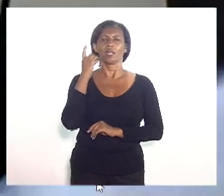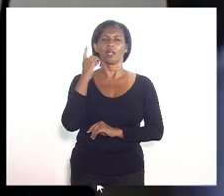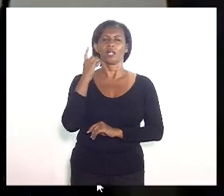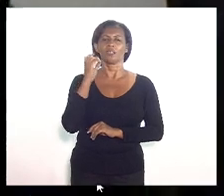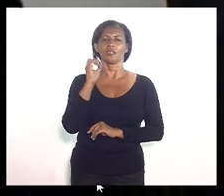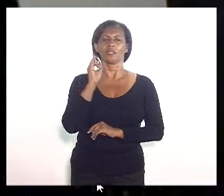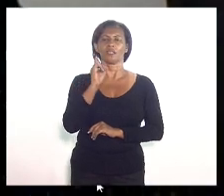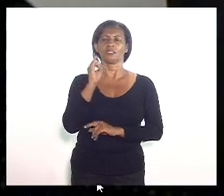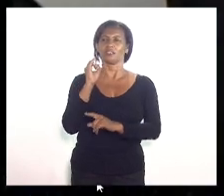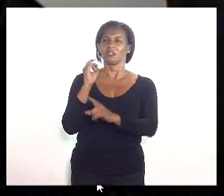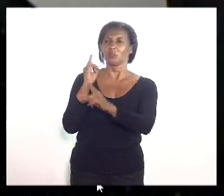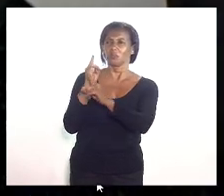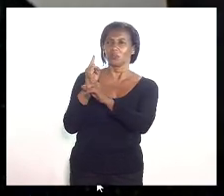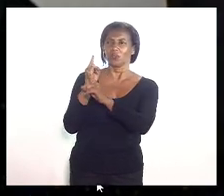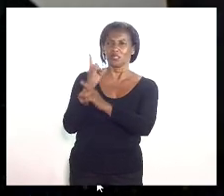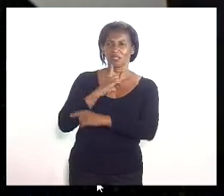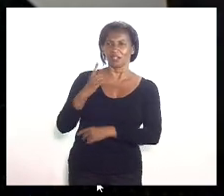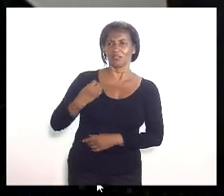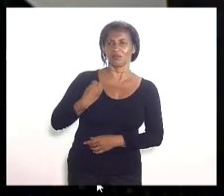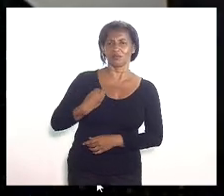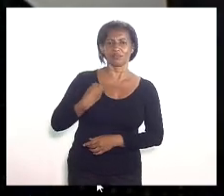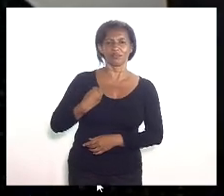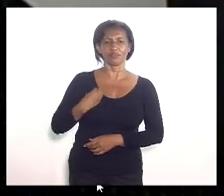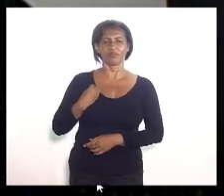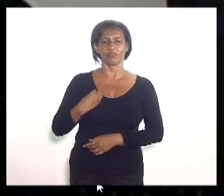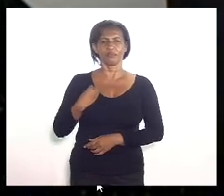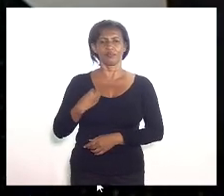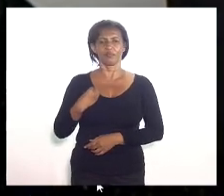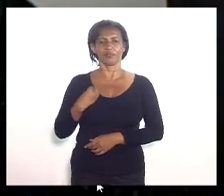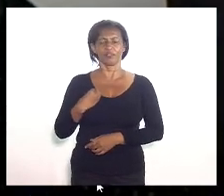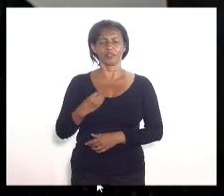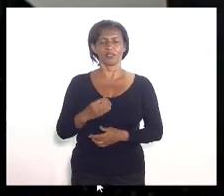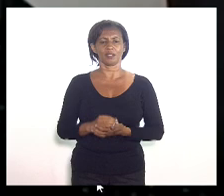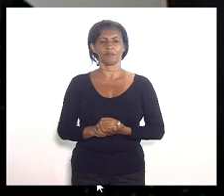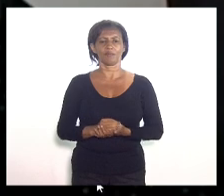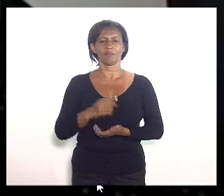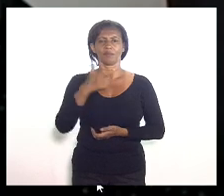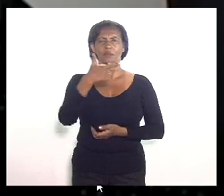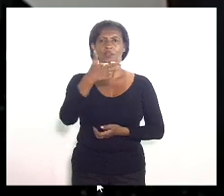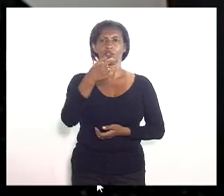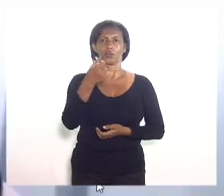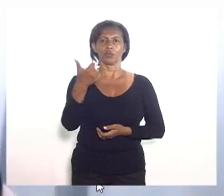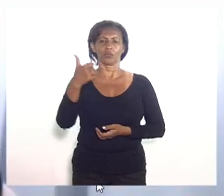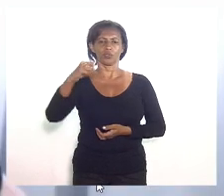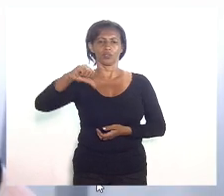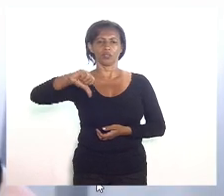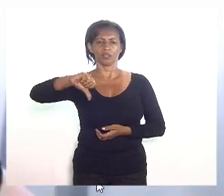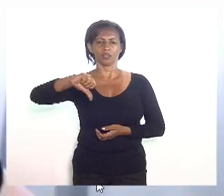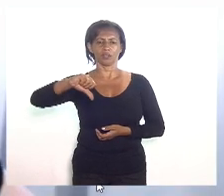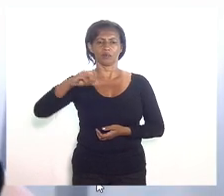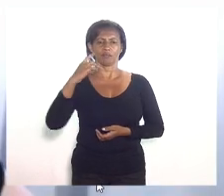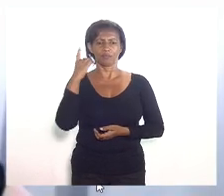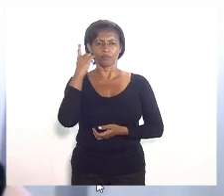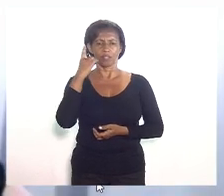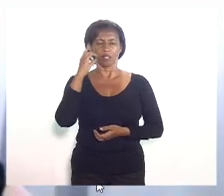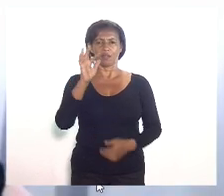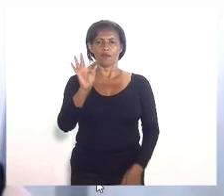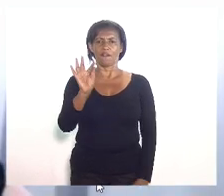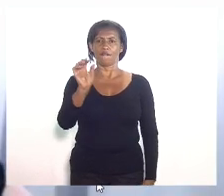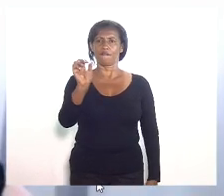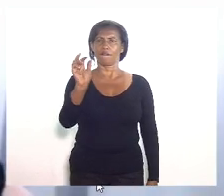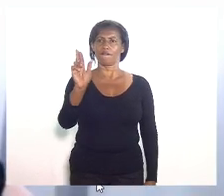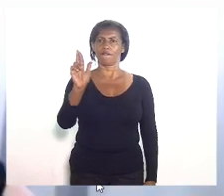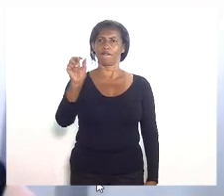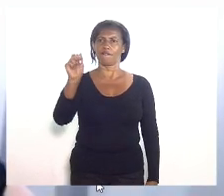projeto de autoria da lei da deputada Franciane Mota, que é de 2019. A deputada Franciane não se